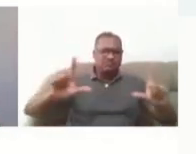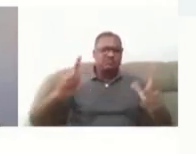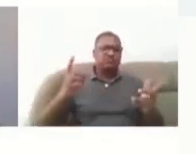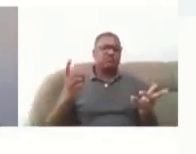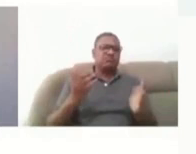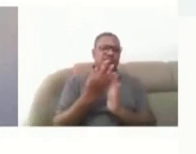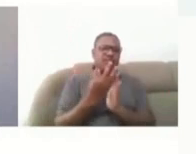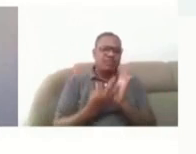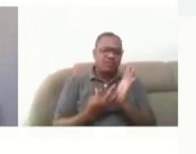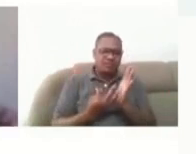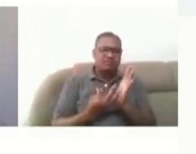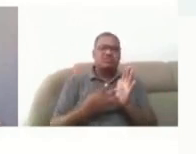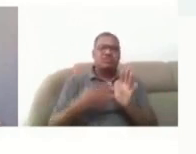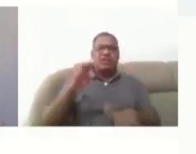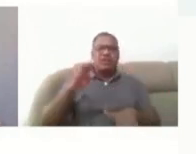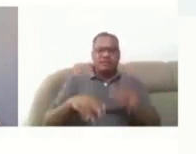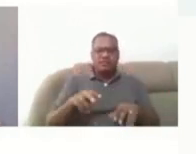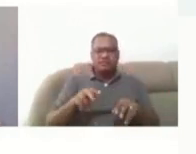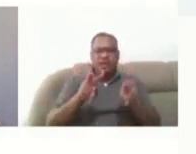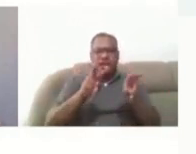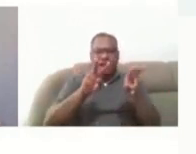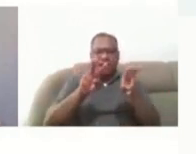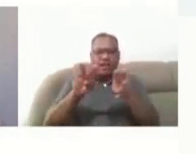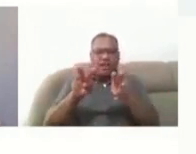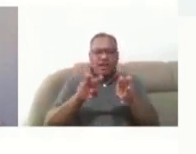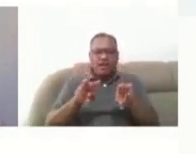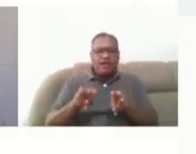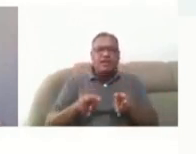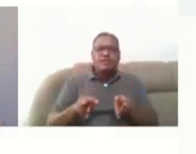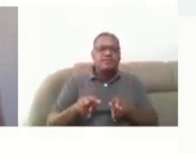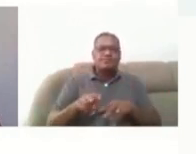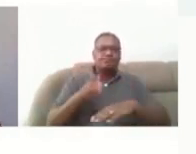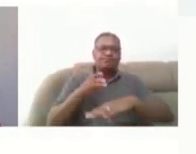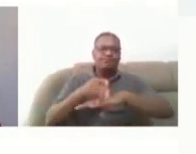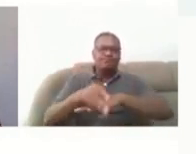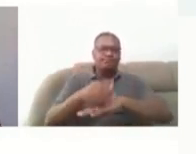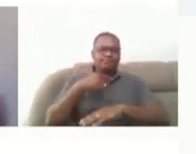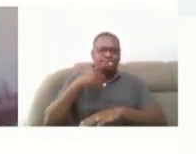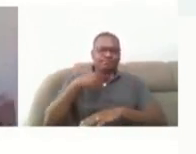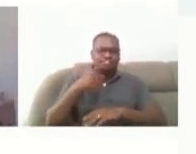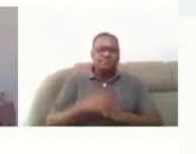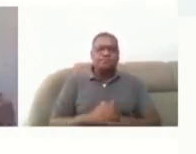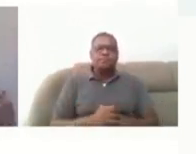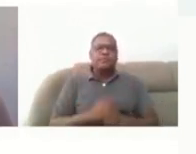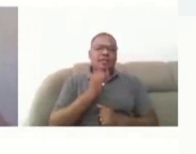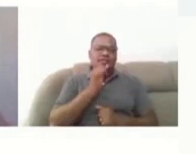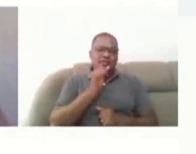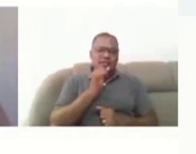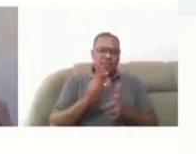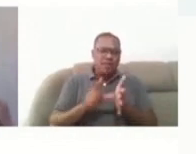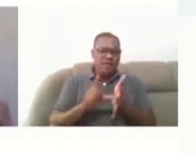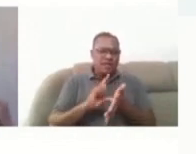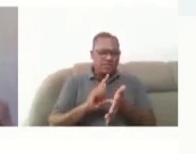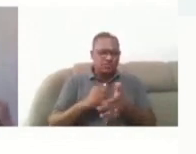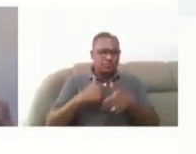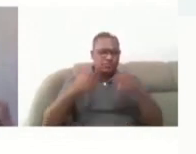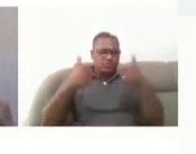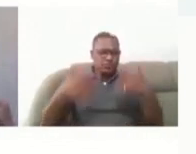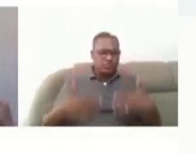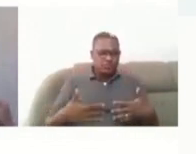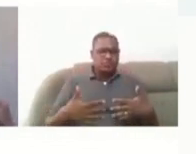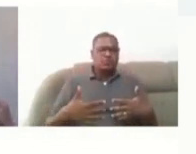assim que o leitor de tela pode não ler, não ter acesso. Então, o exemplo do que eu estava falando no slide anterior,